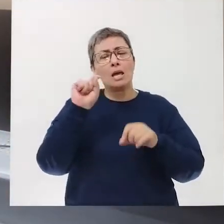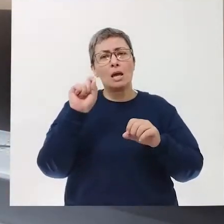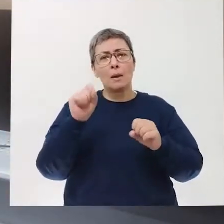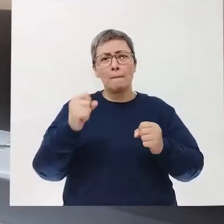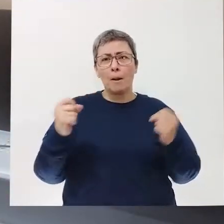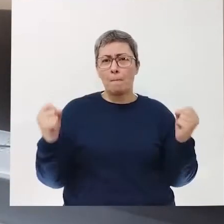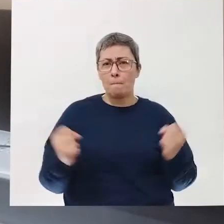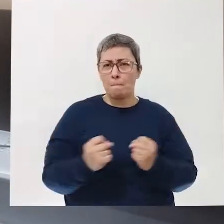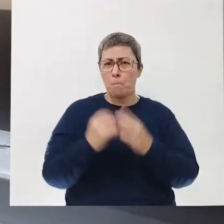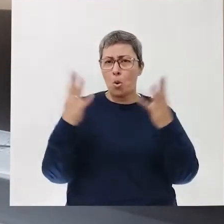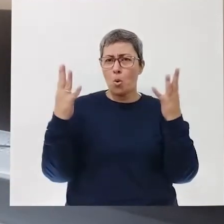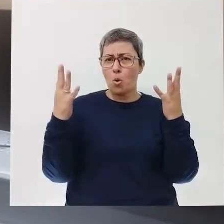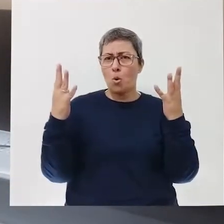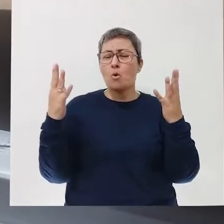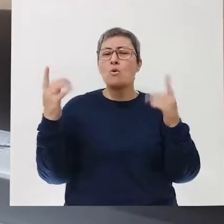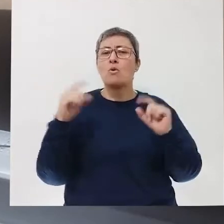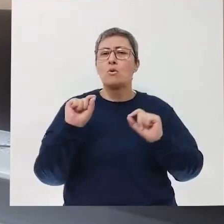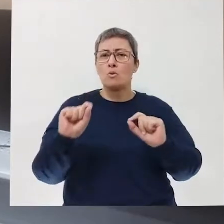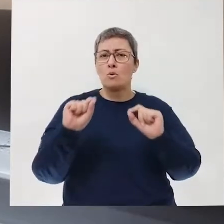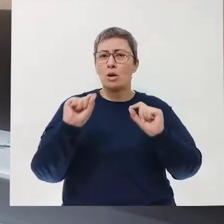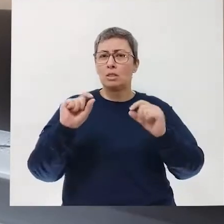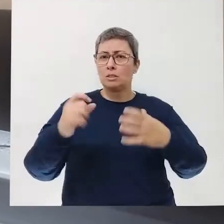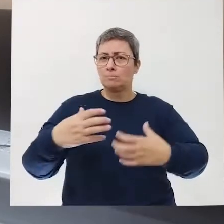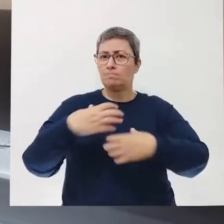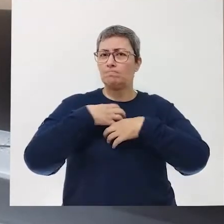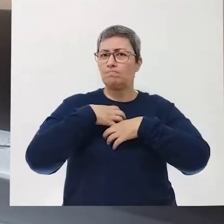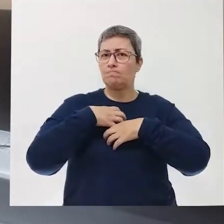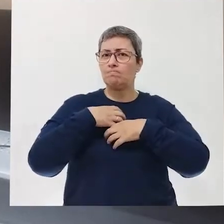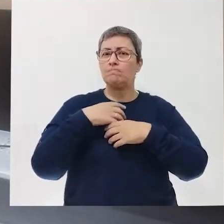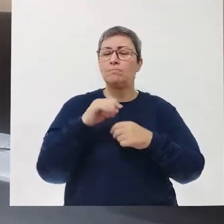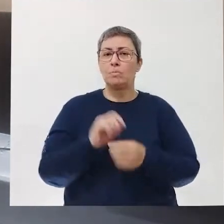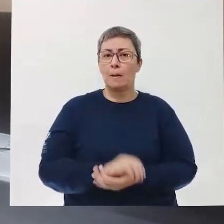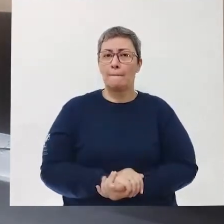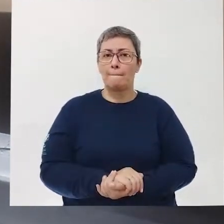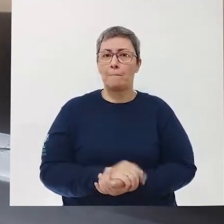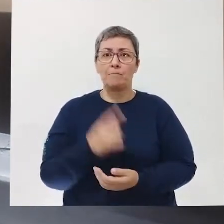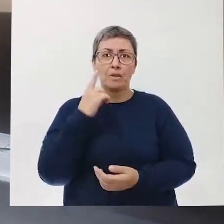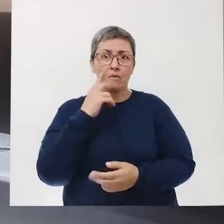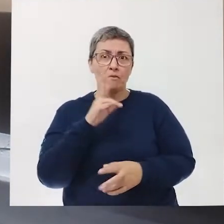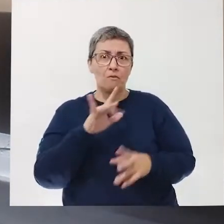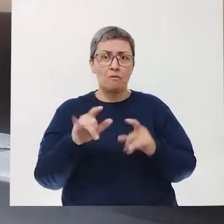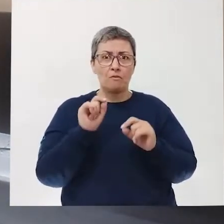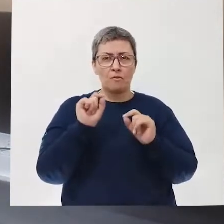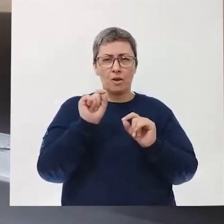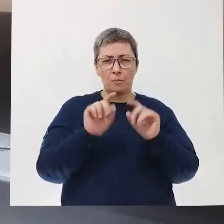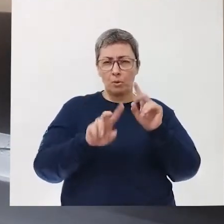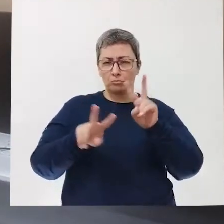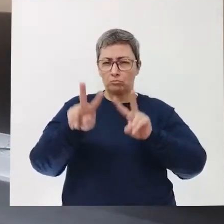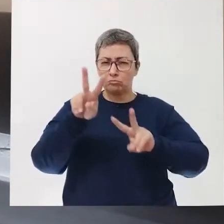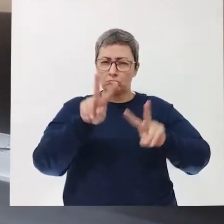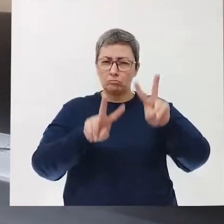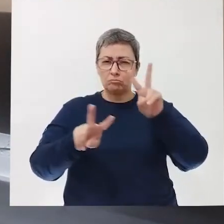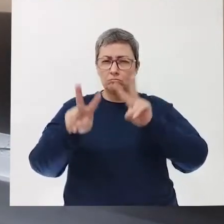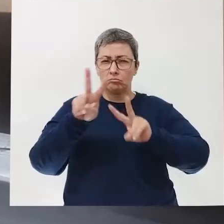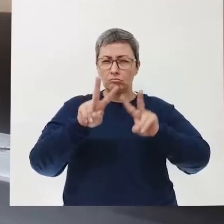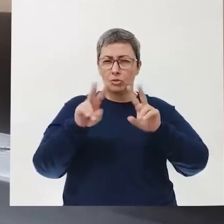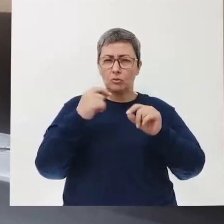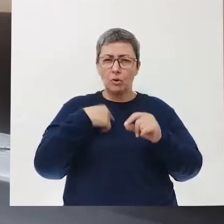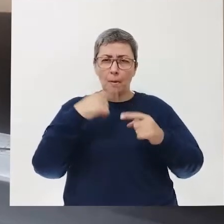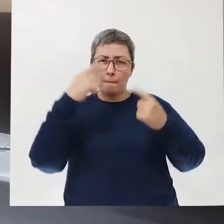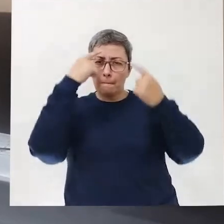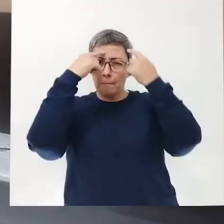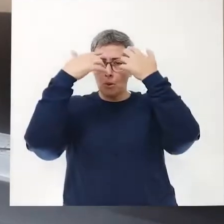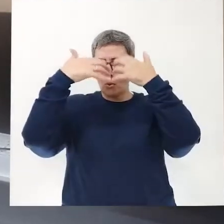explosão de sentimentos, né? Vamos fazer a leitura dessa obra juntos? Aí a gente vai